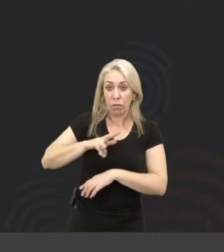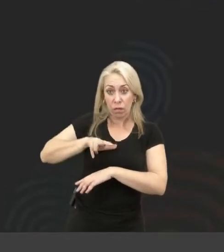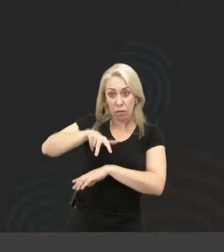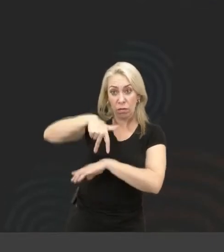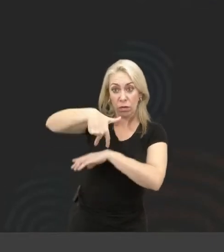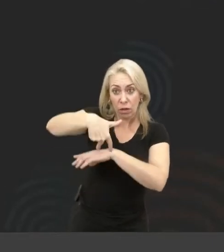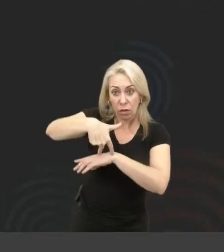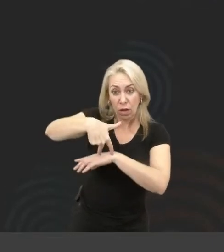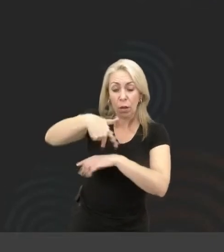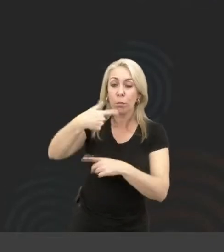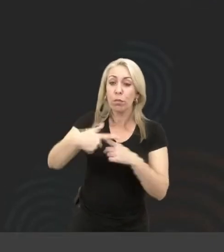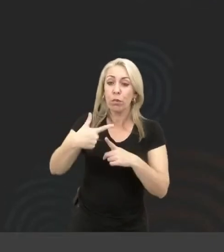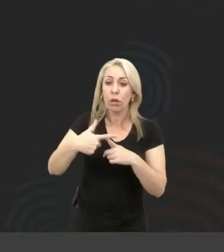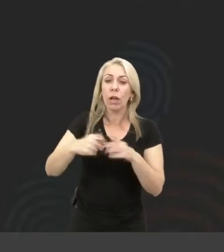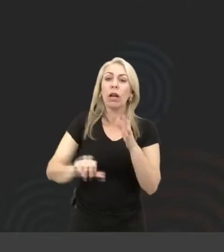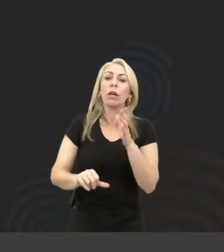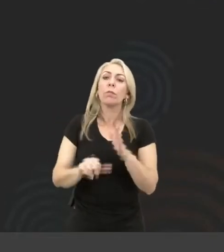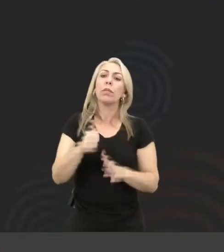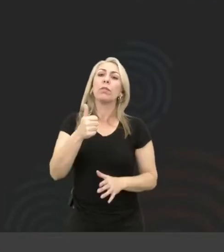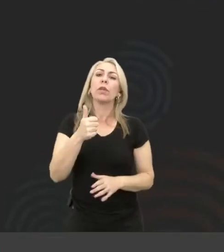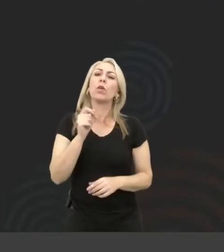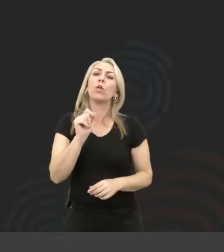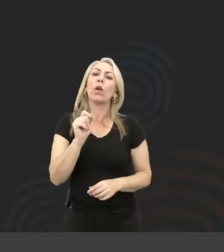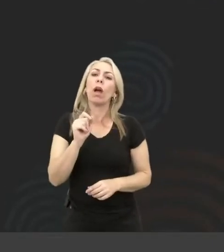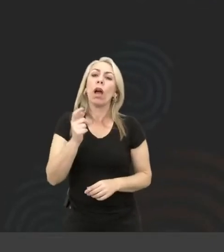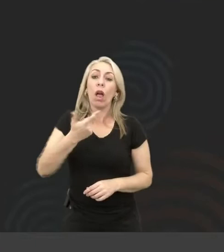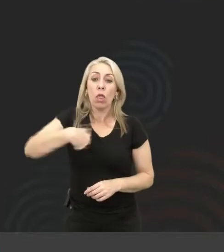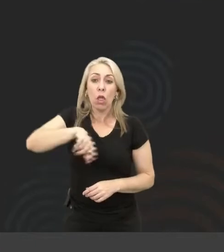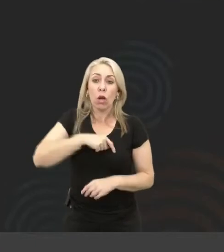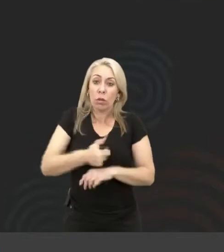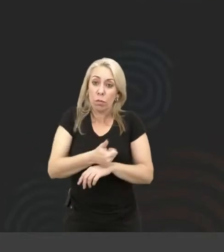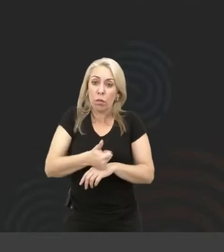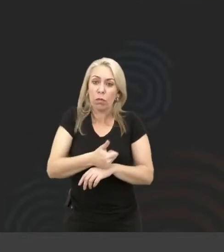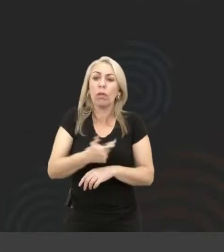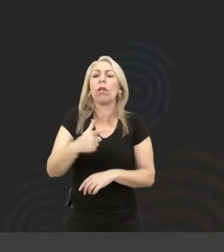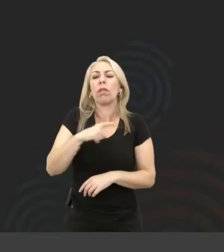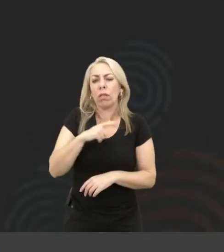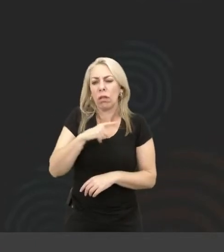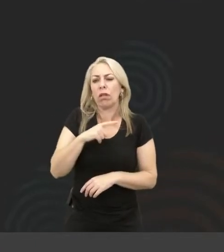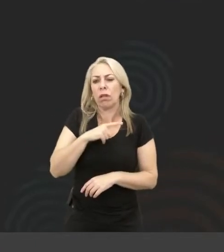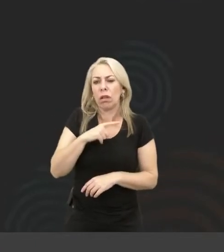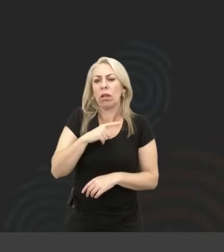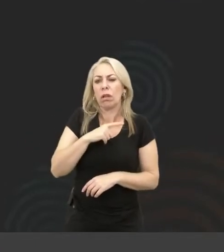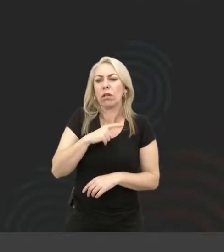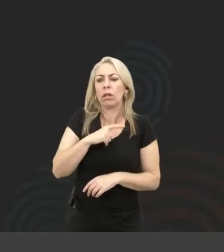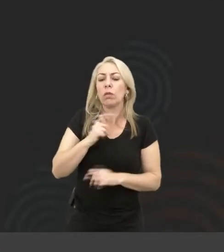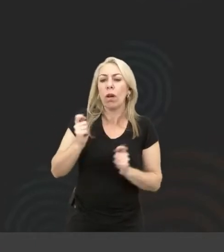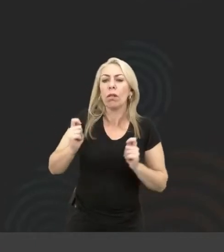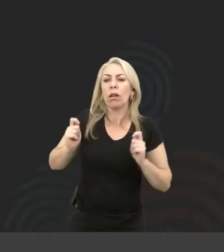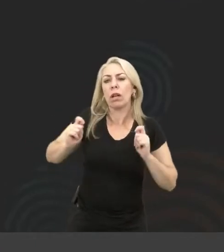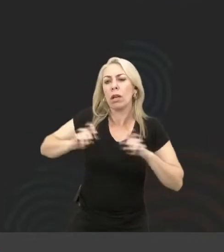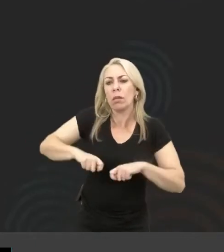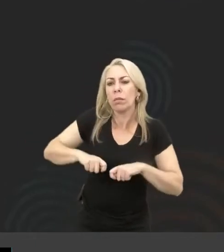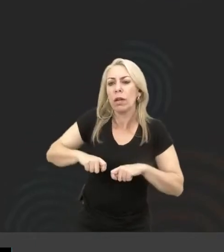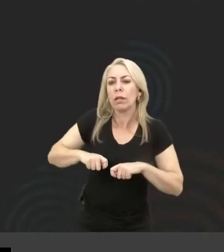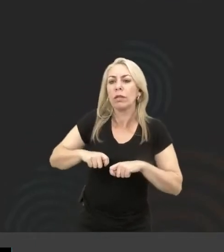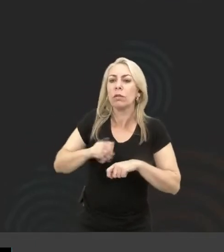primeiro, porque nós somos profissionais que temos alguma possibilidade